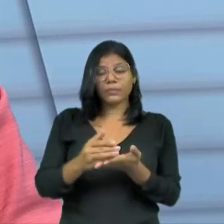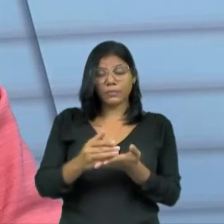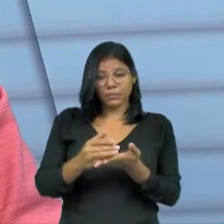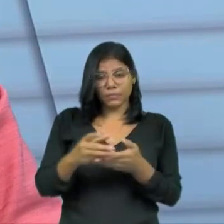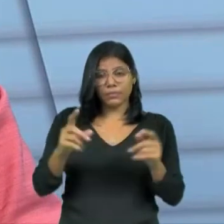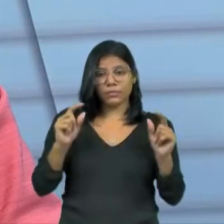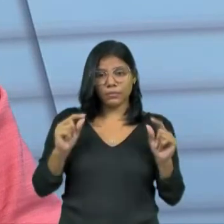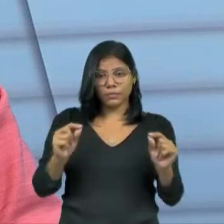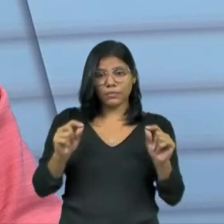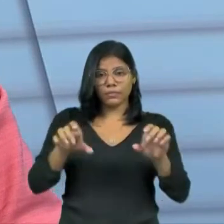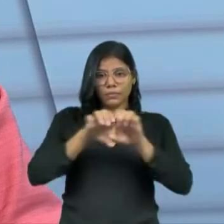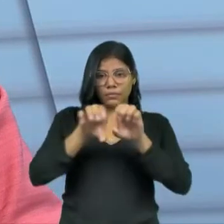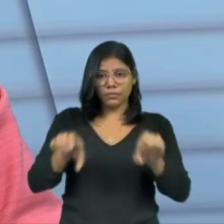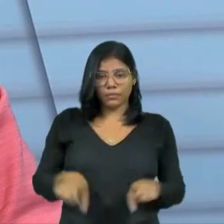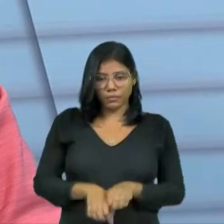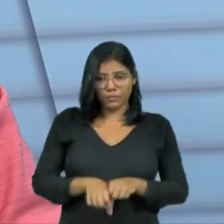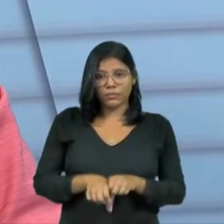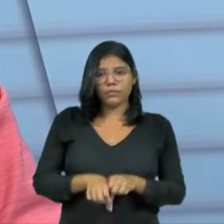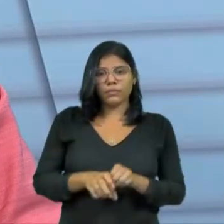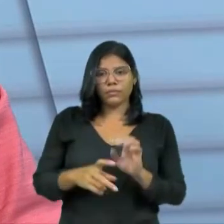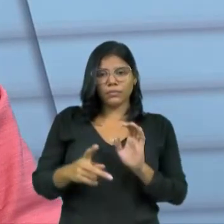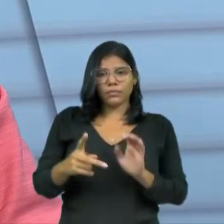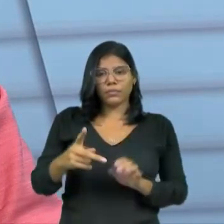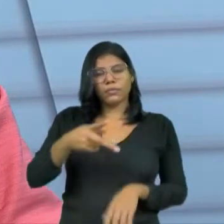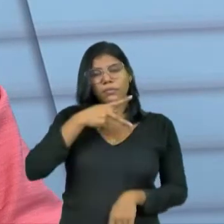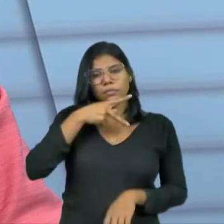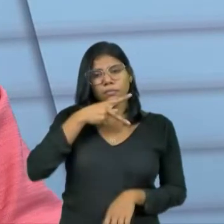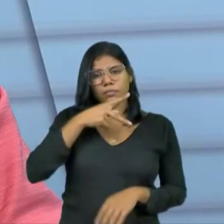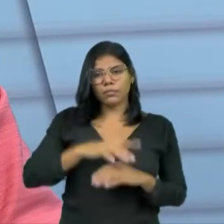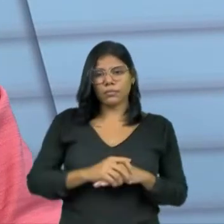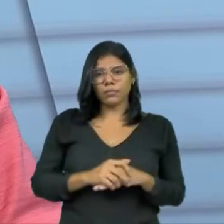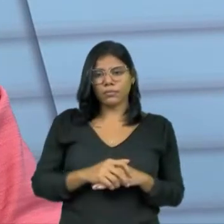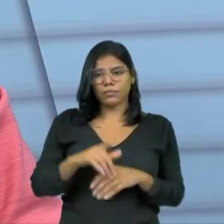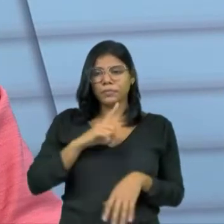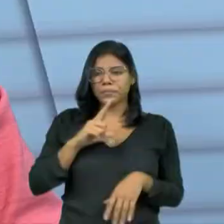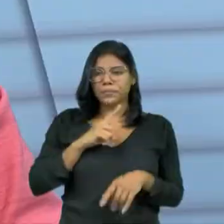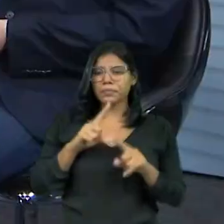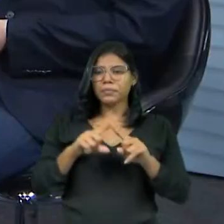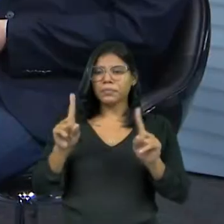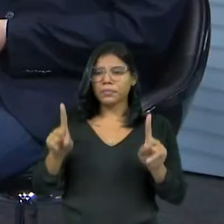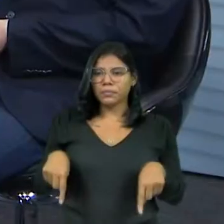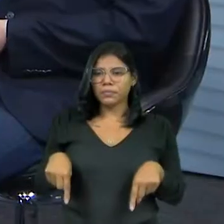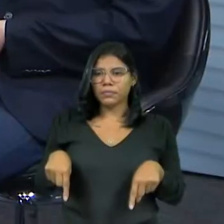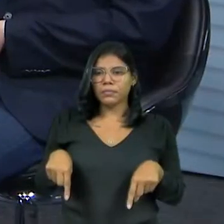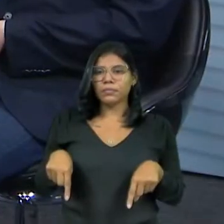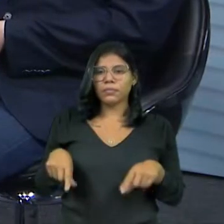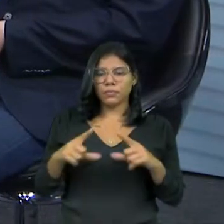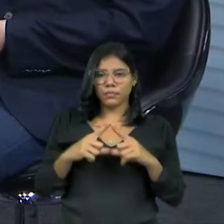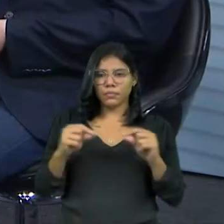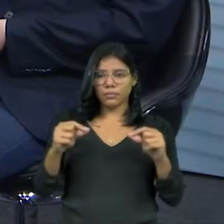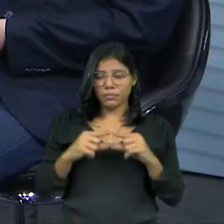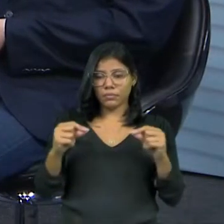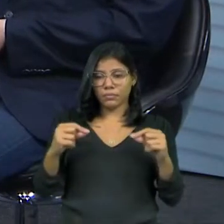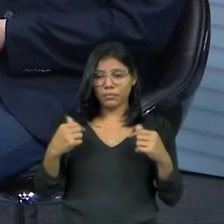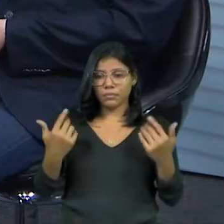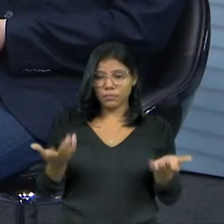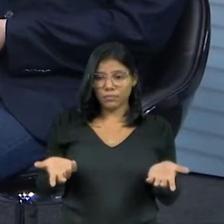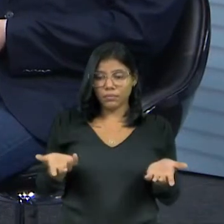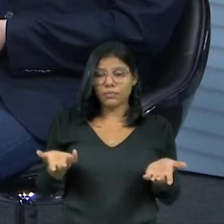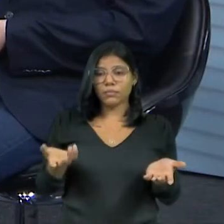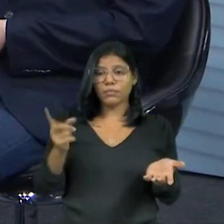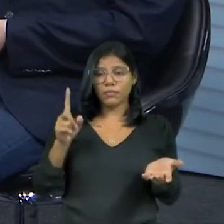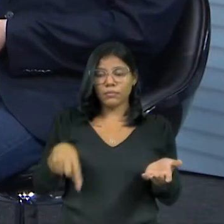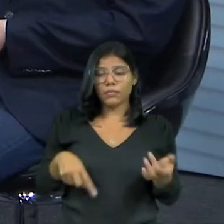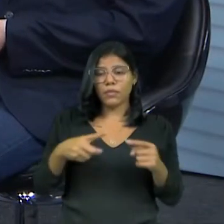partido. Mulheres dentro da hierarquia do Tem um projeto muito interessante em Brasília, não sei se ele passa, que é